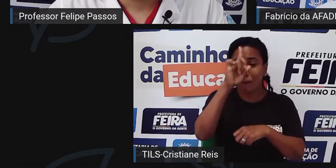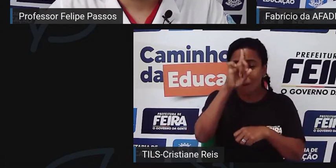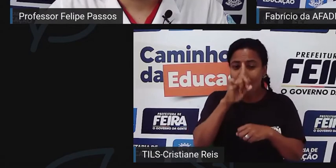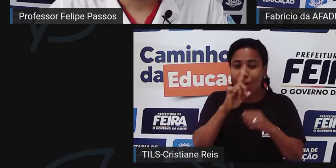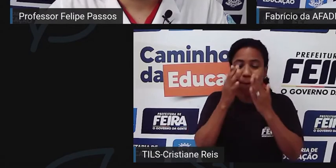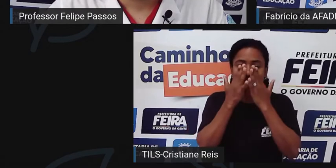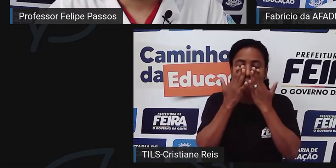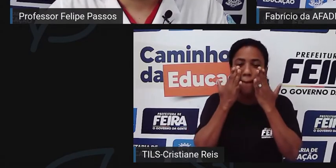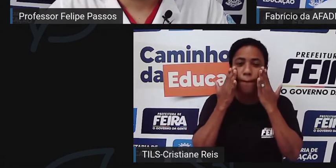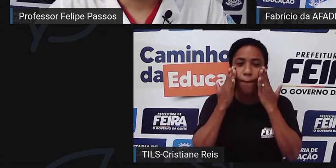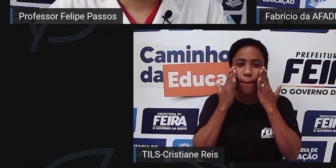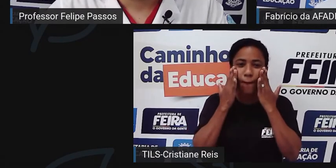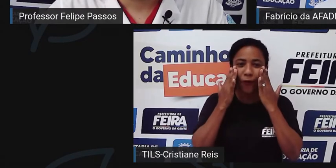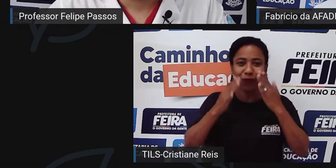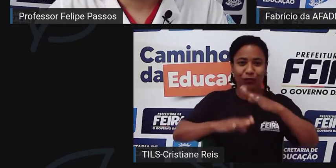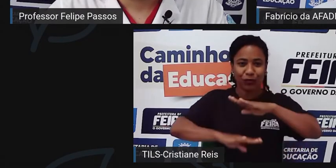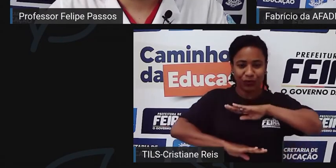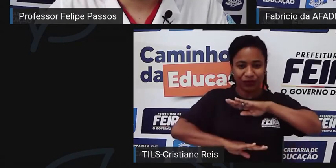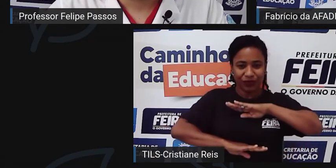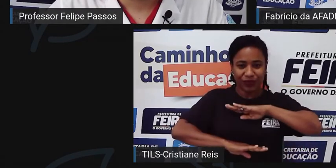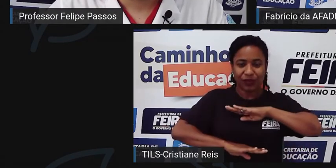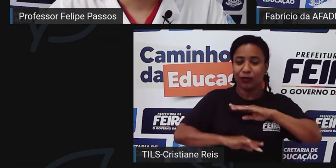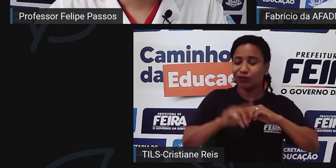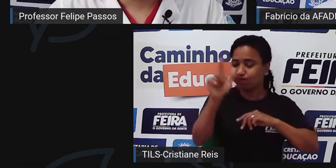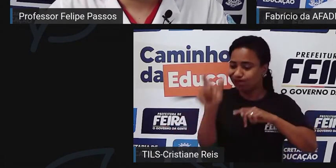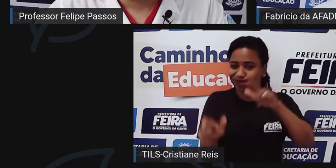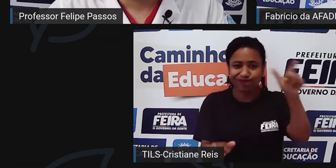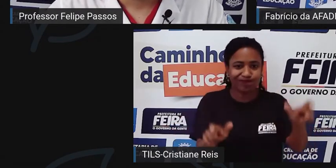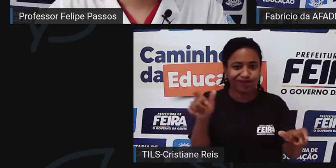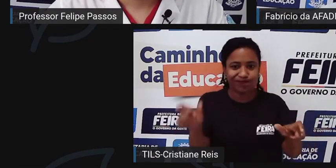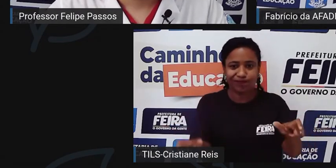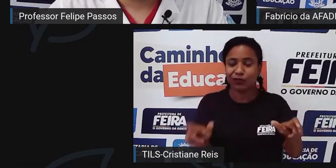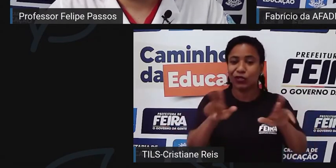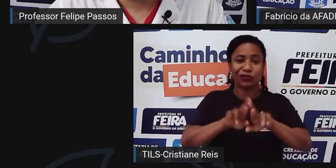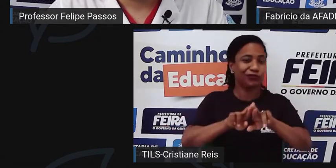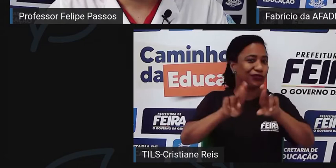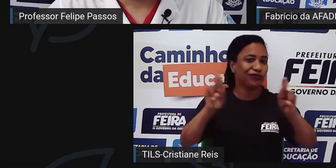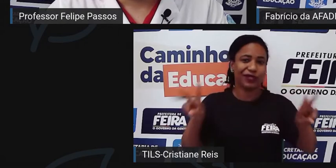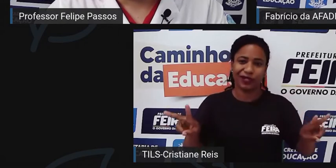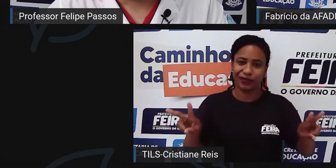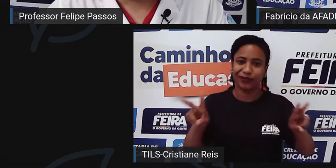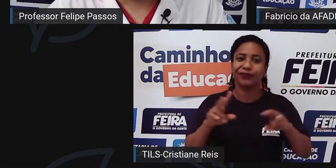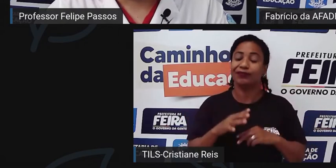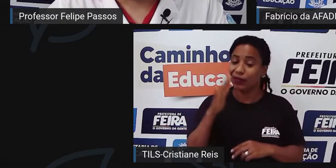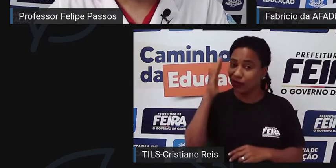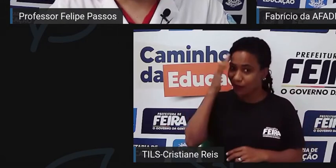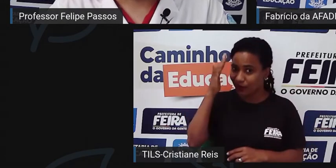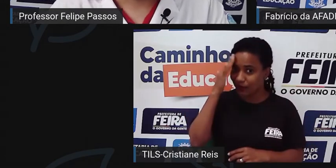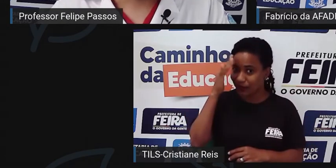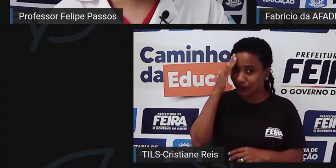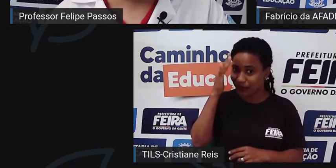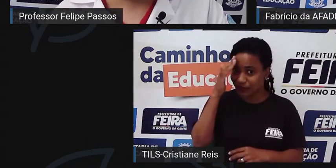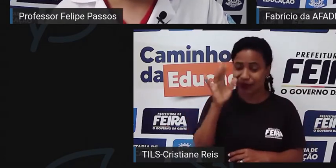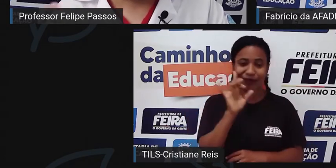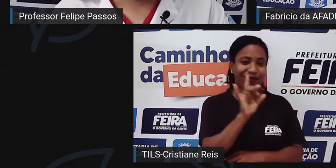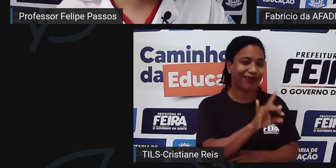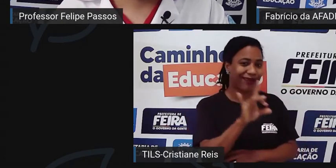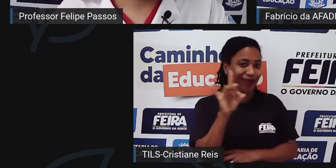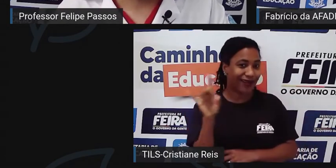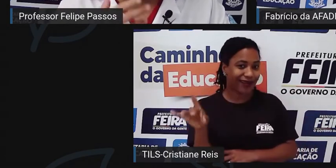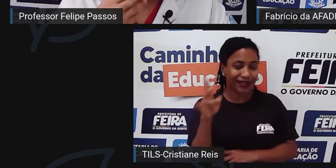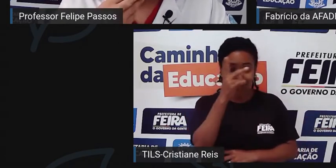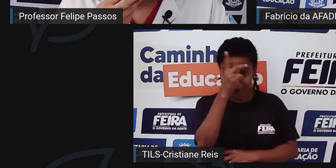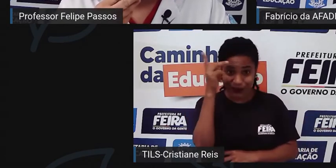manifesta, de um modo diferente, de um modo diferente. Entendi, então, cada indivíduo, ele vai se